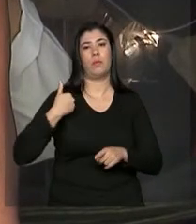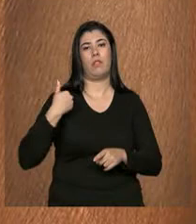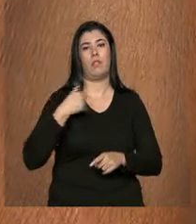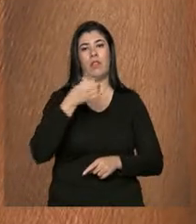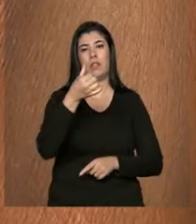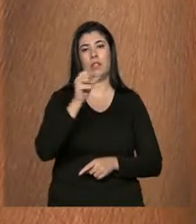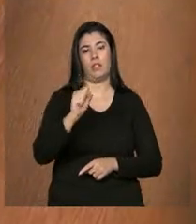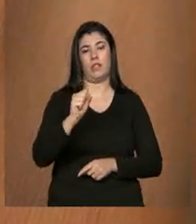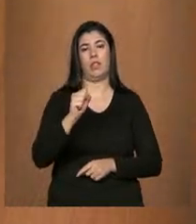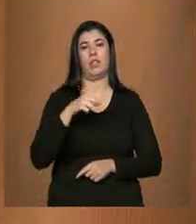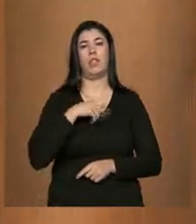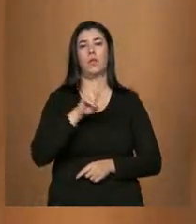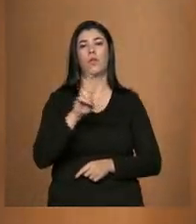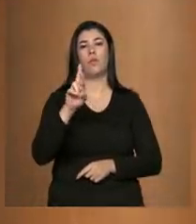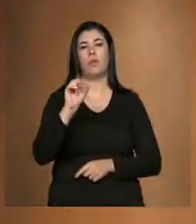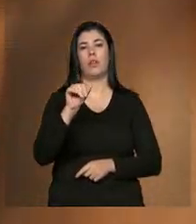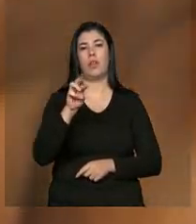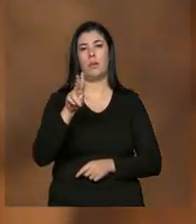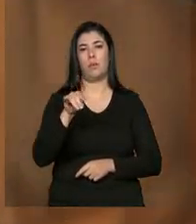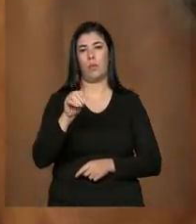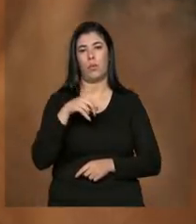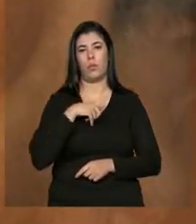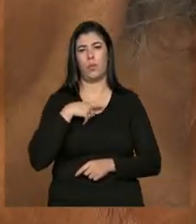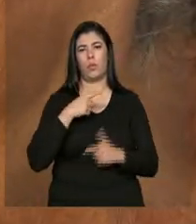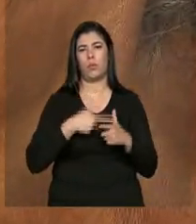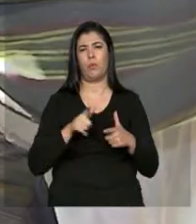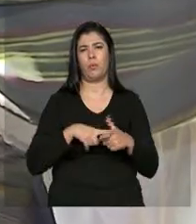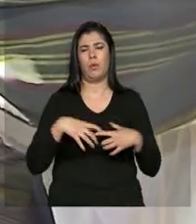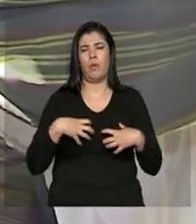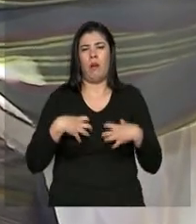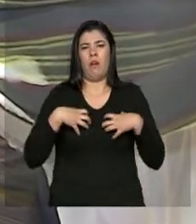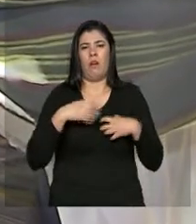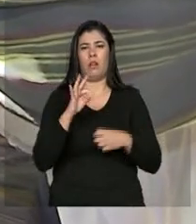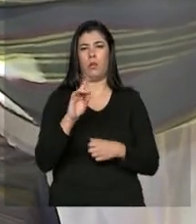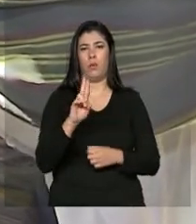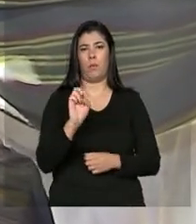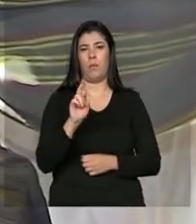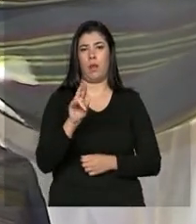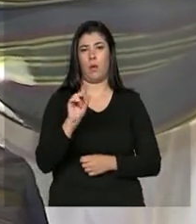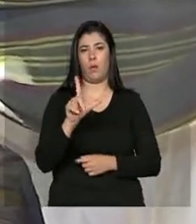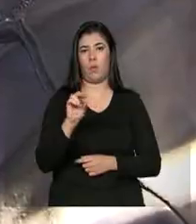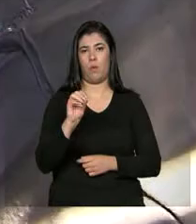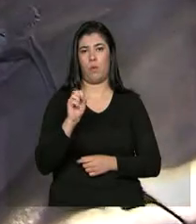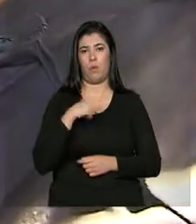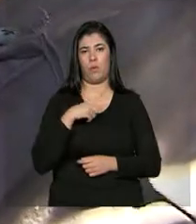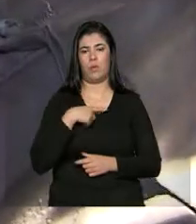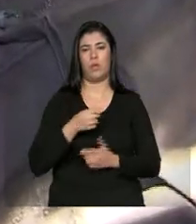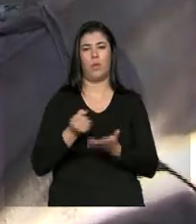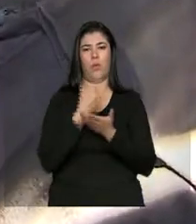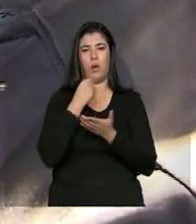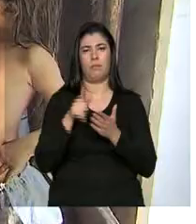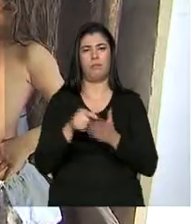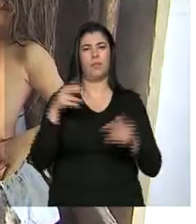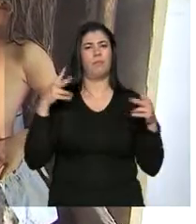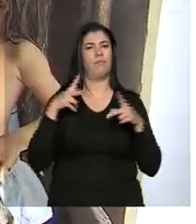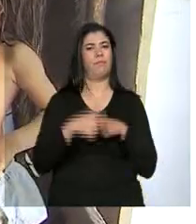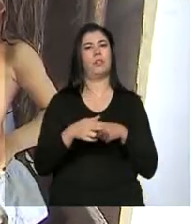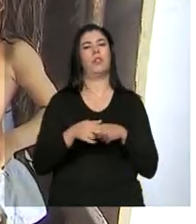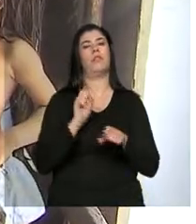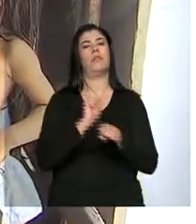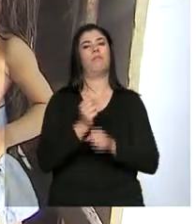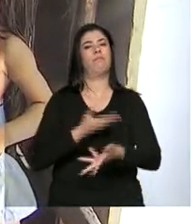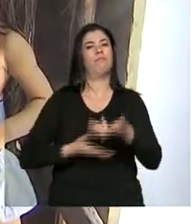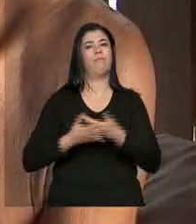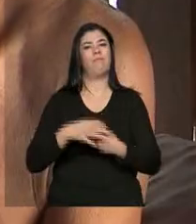anos. Seu Raimundo tem tuberculose. Ele começou a tomar remédios para o problema, mas interrompeu o tratamento e os